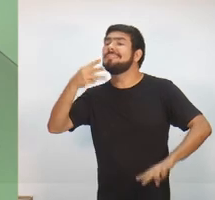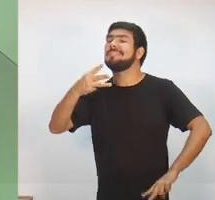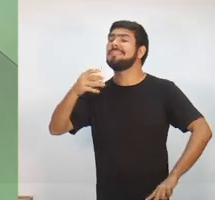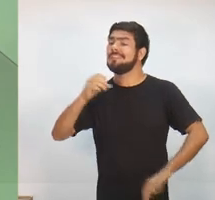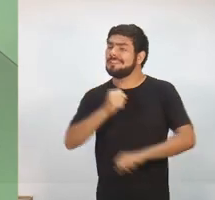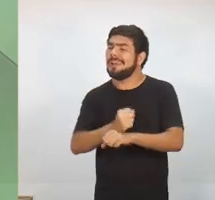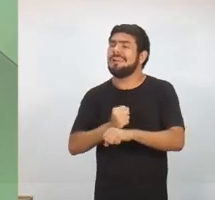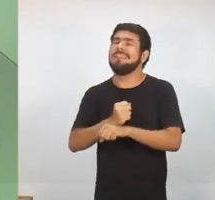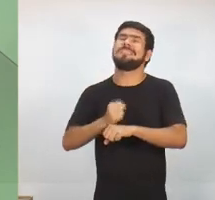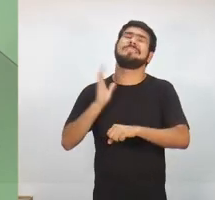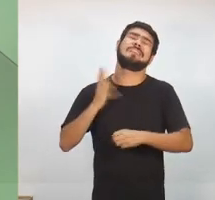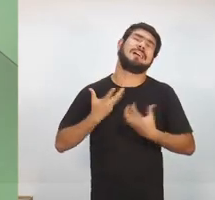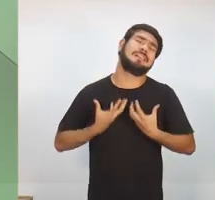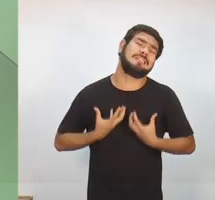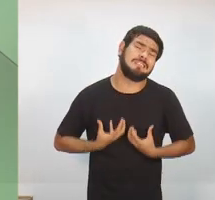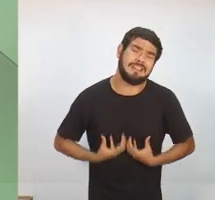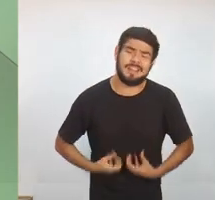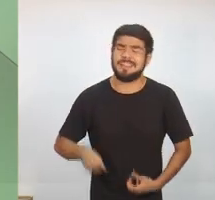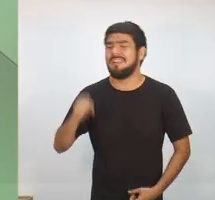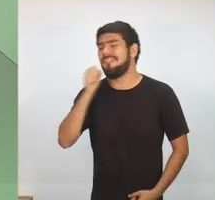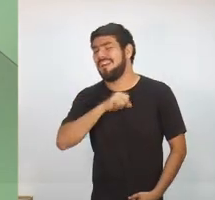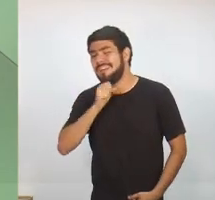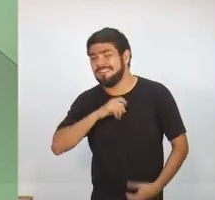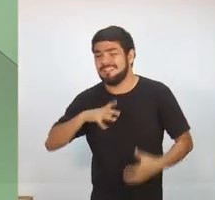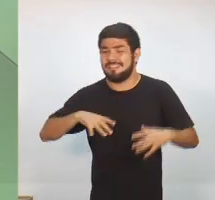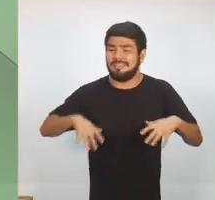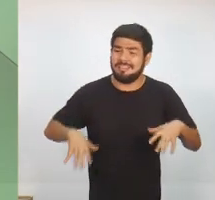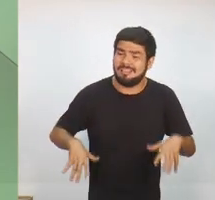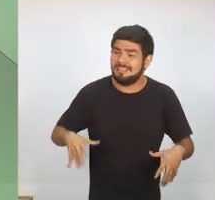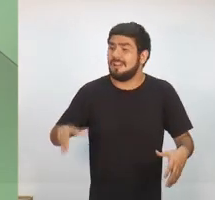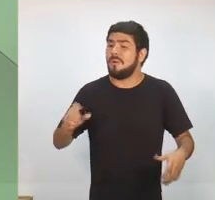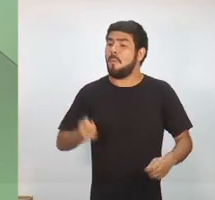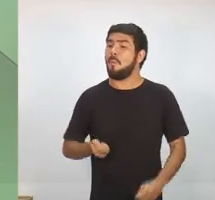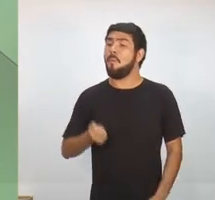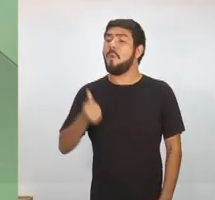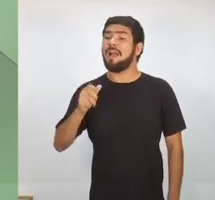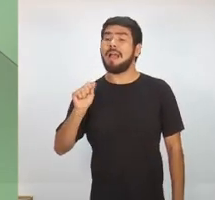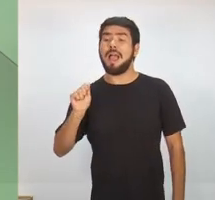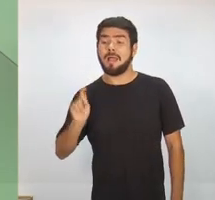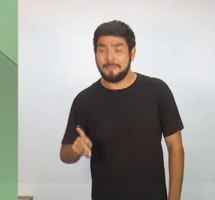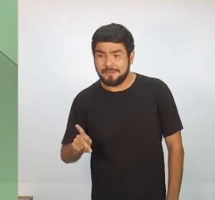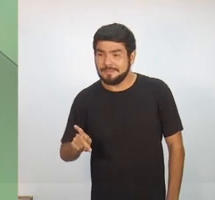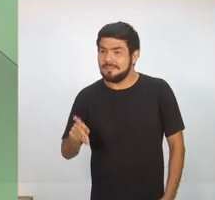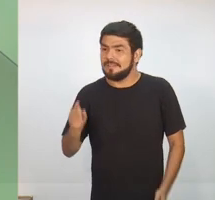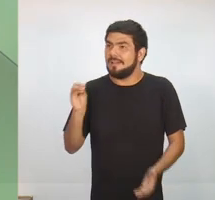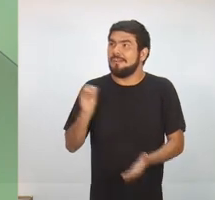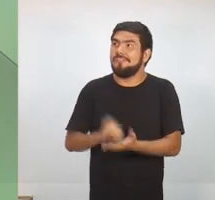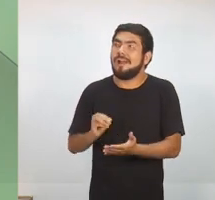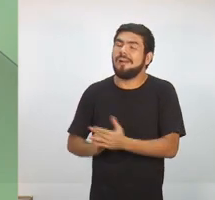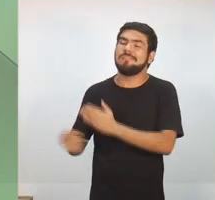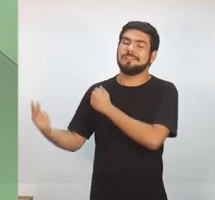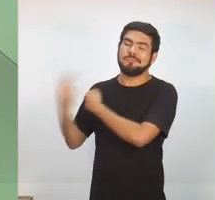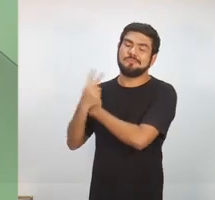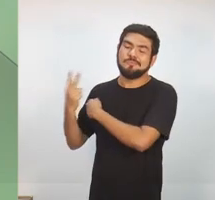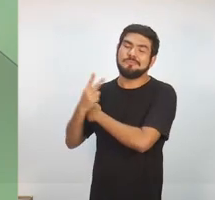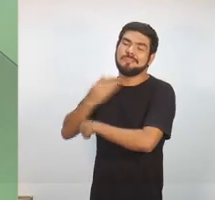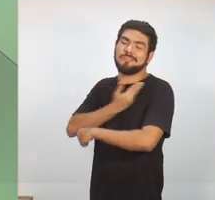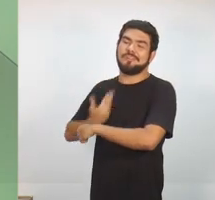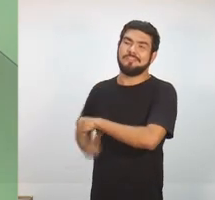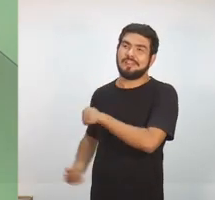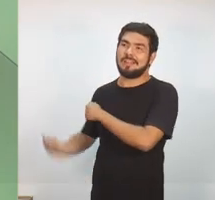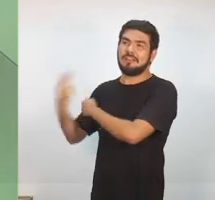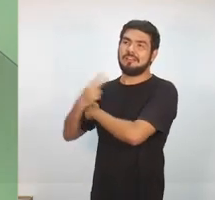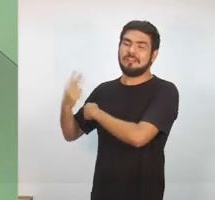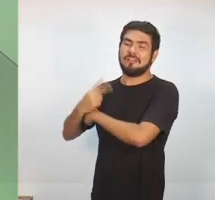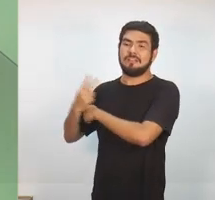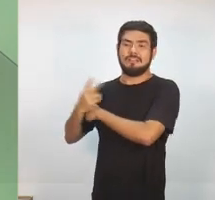estão estressadas, estão desgastadas, pessoas que estão em vias de se aposentar, que não têm a assistência necessária por parte do governo, não têm